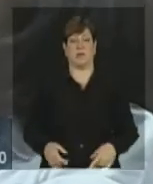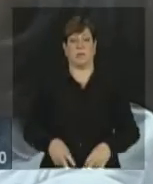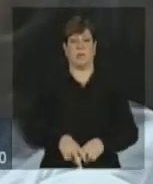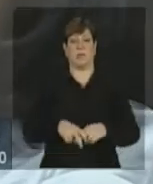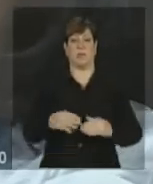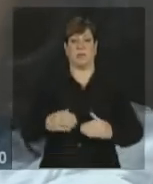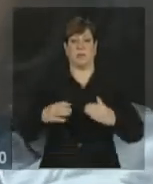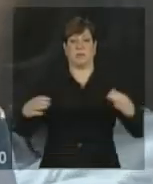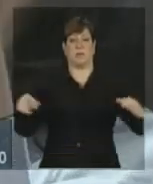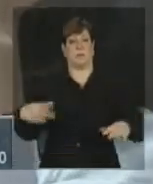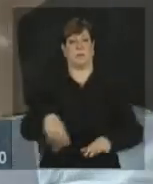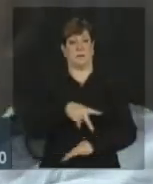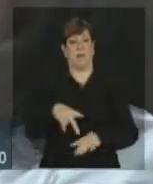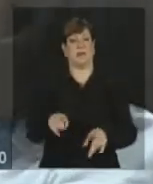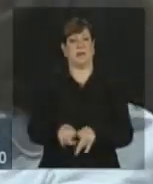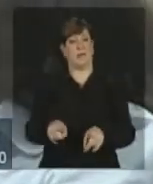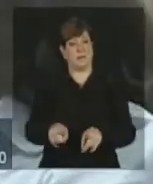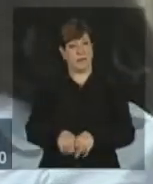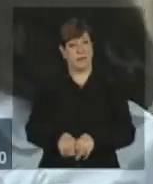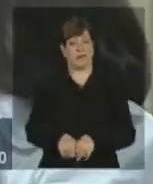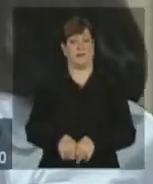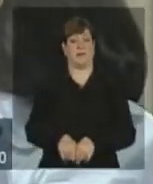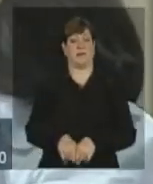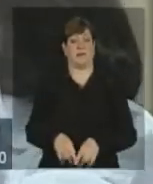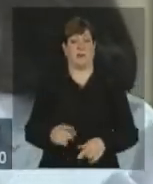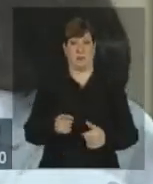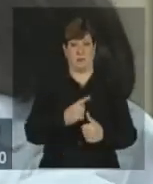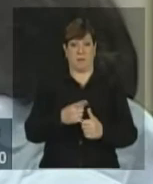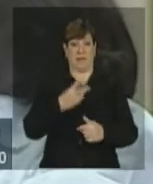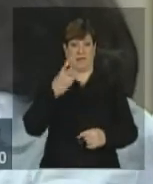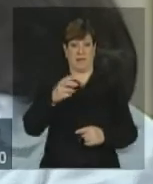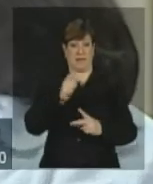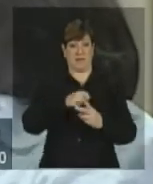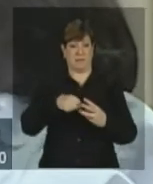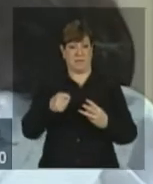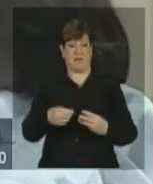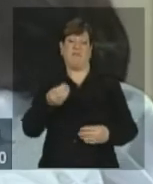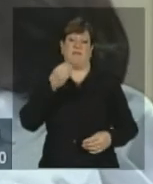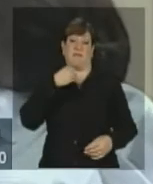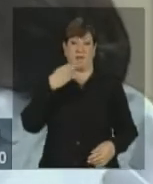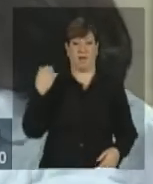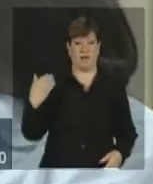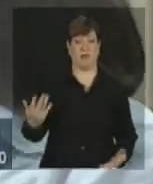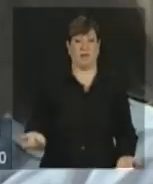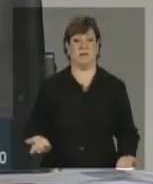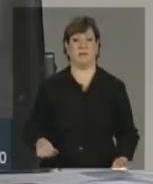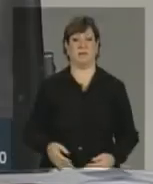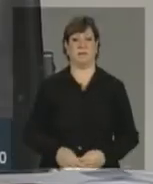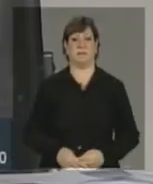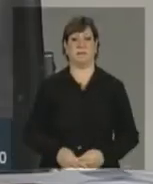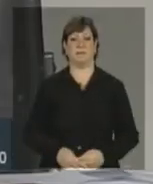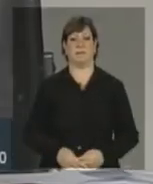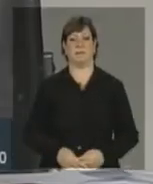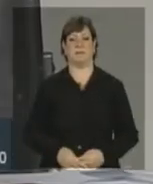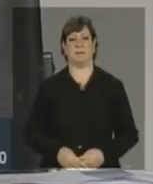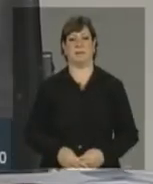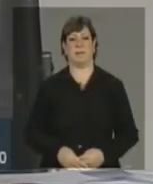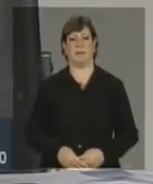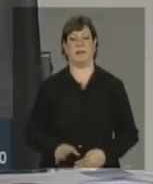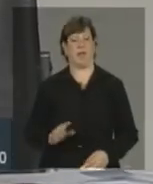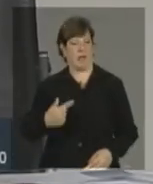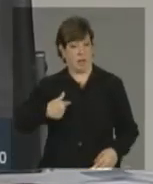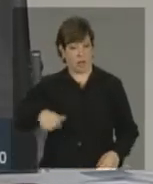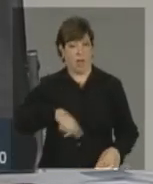também, que no primeiro trimestre foi um crescimento fraco. Como é que o senhor... A gente faz uma conta com todas essas